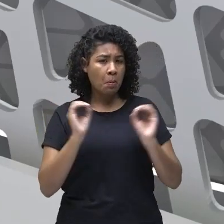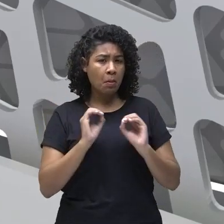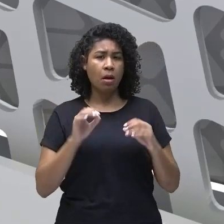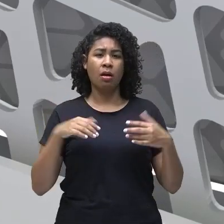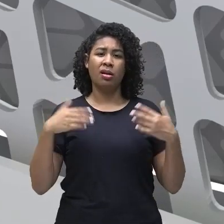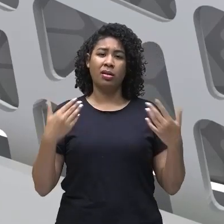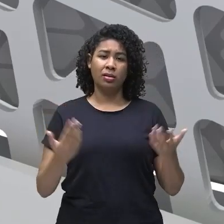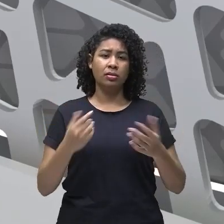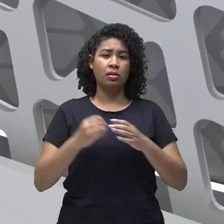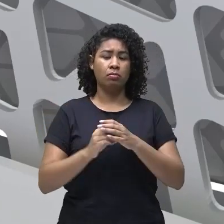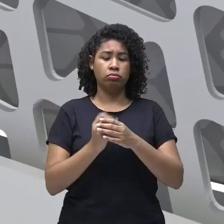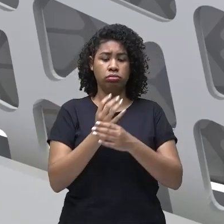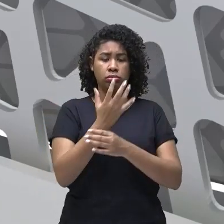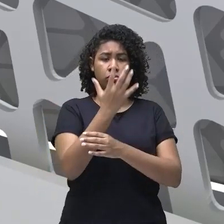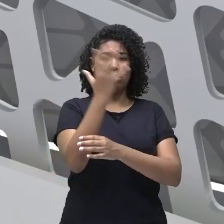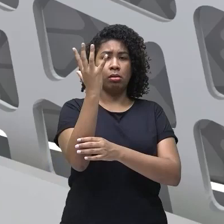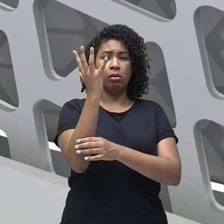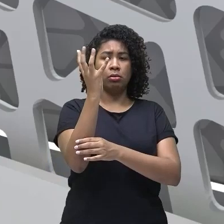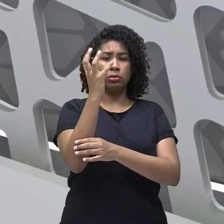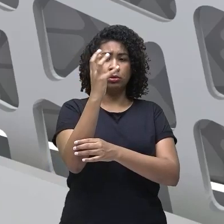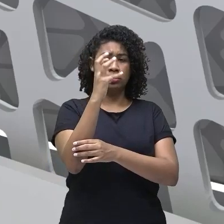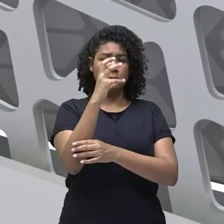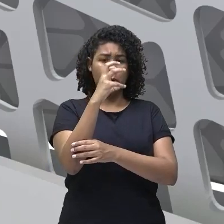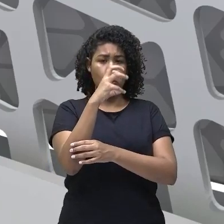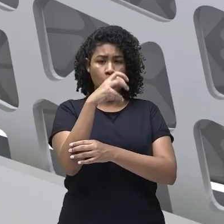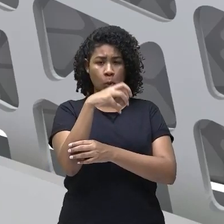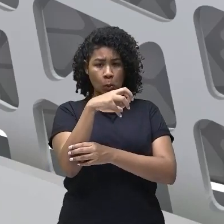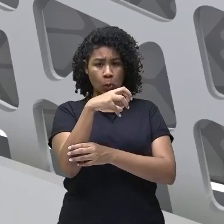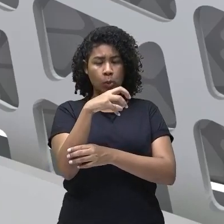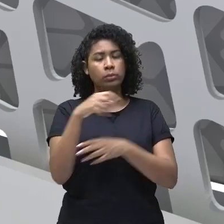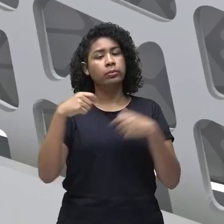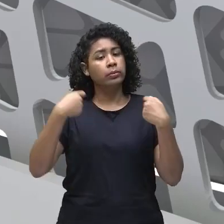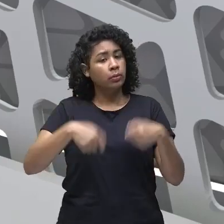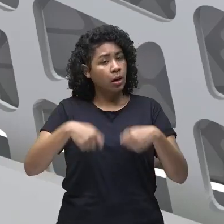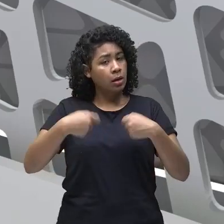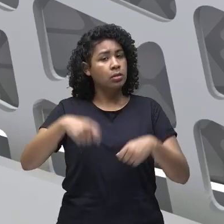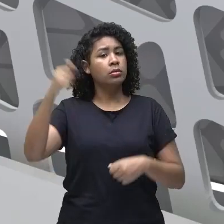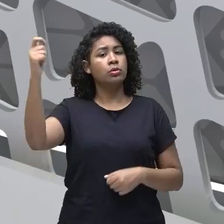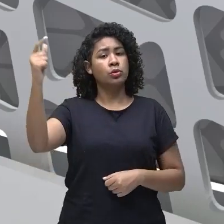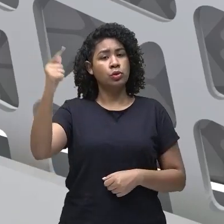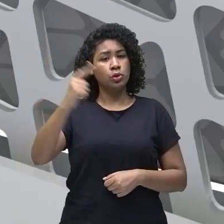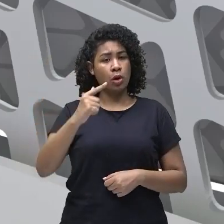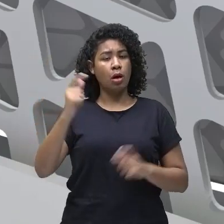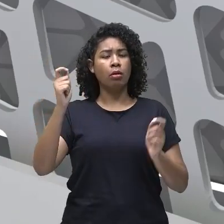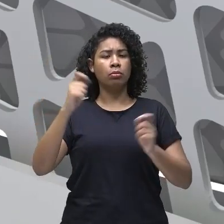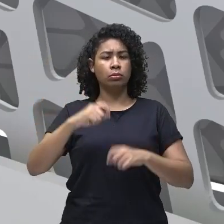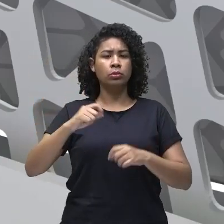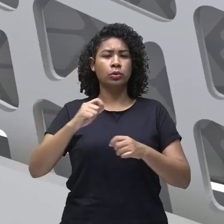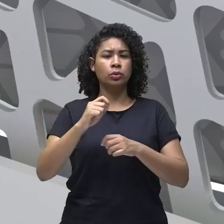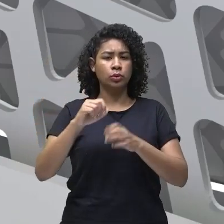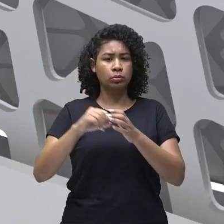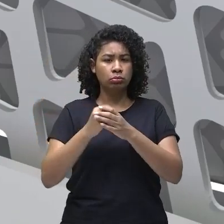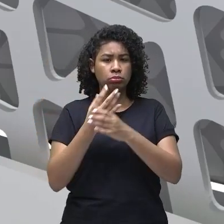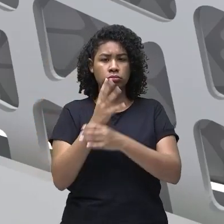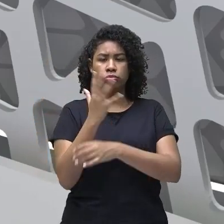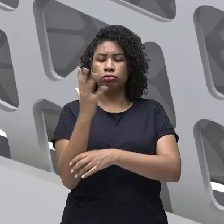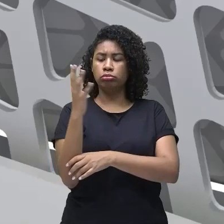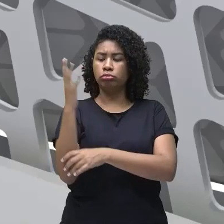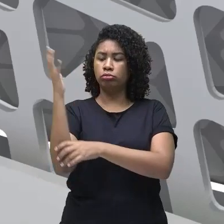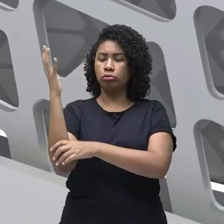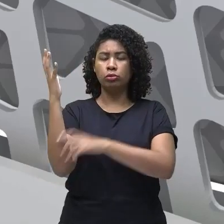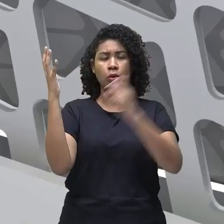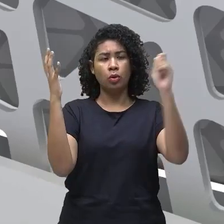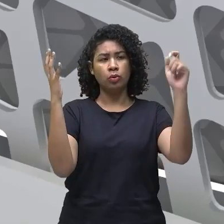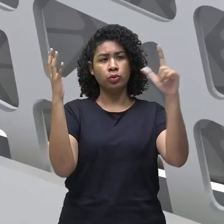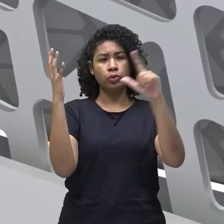vegetação também vai morrer, porque precisa da luz solar para realizar o quê? A fotossíntese, né? Gerar a sua